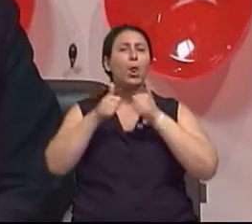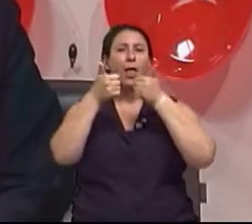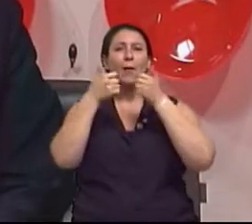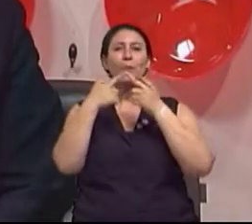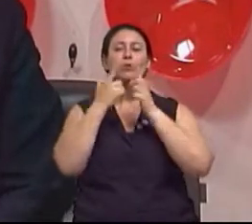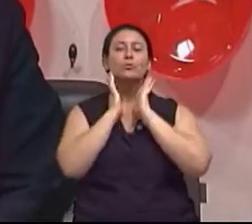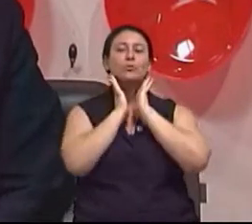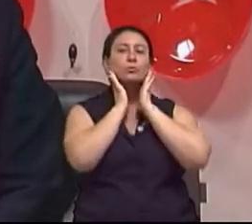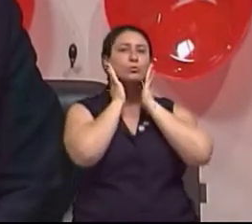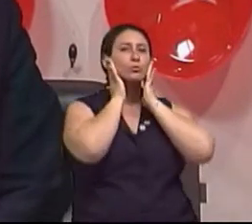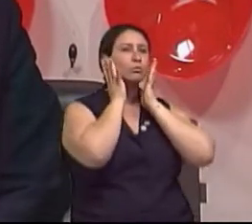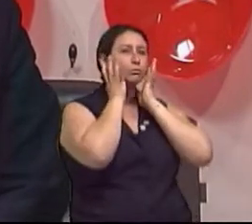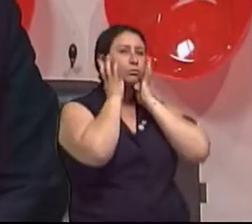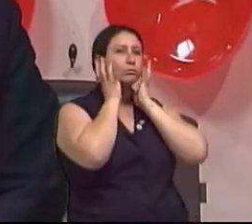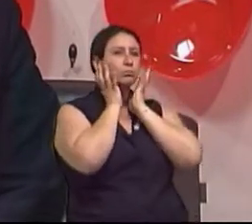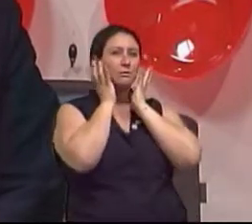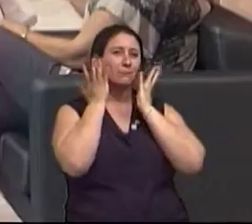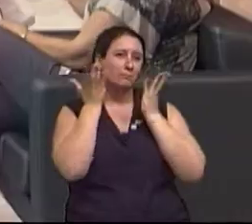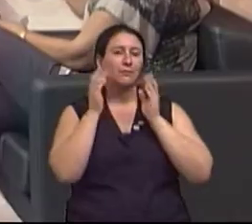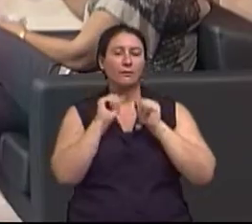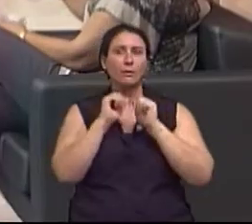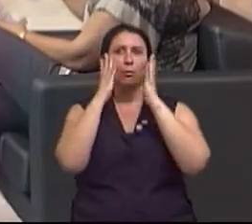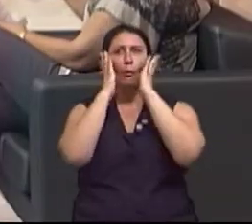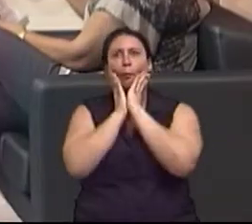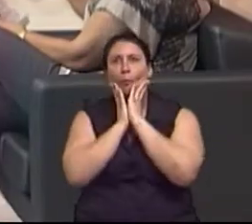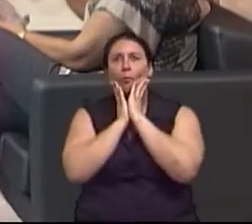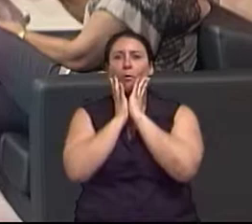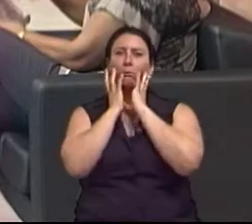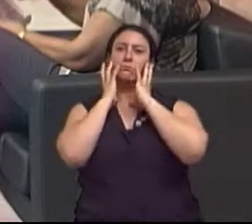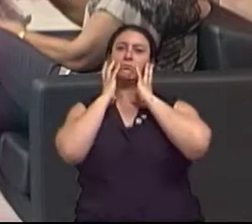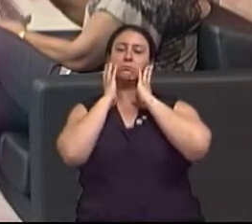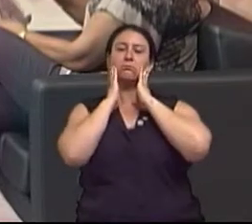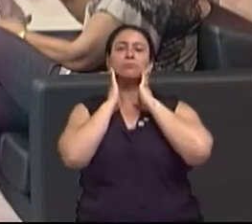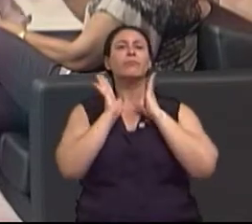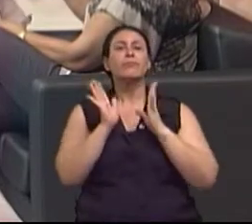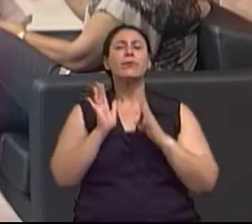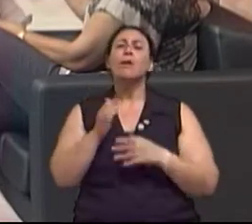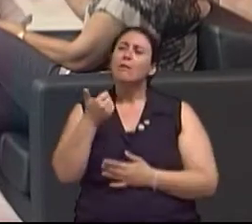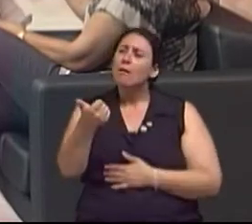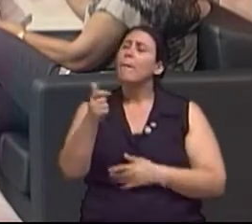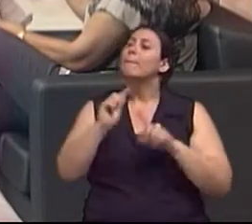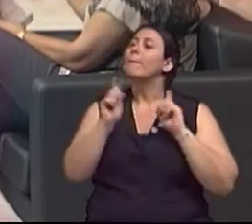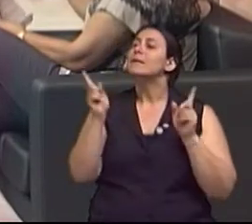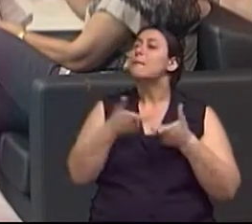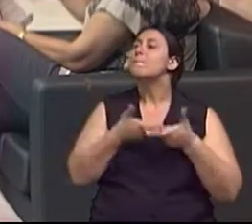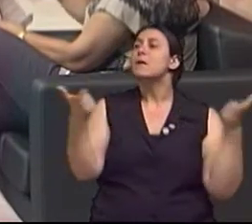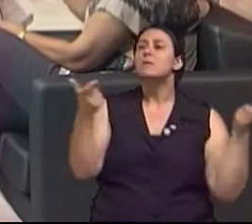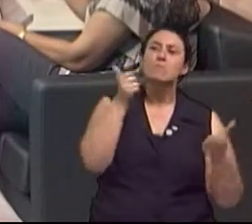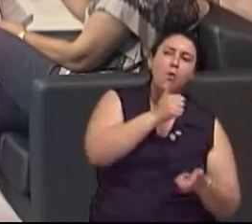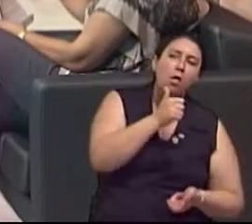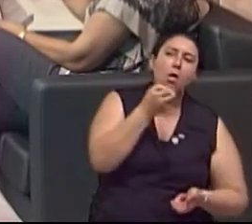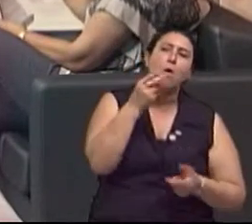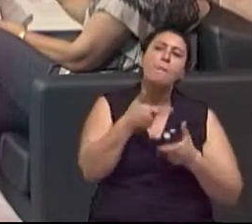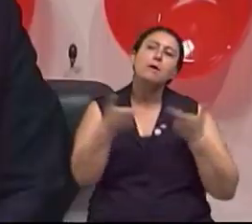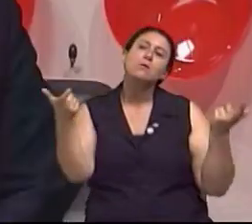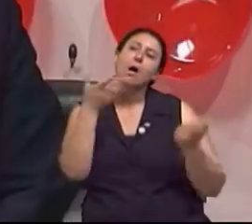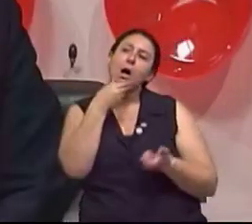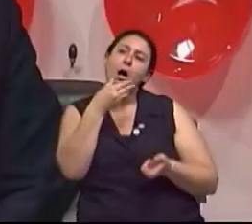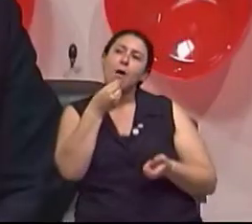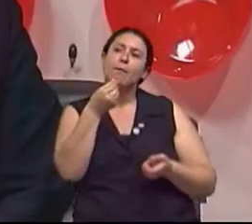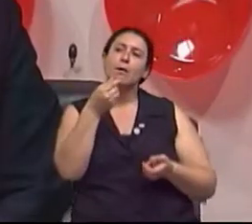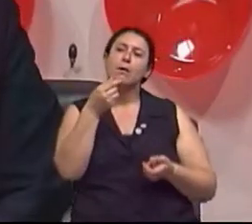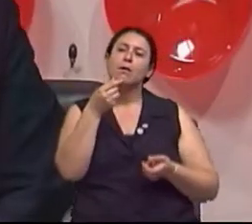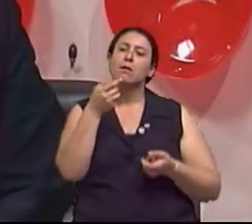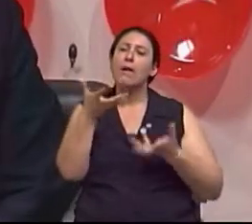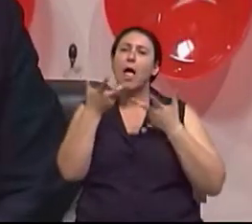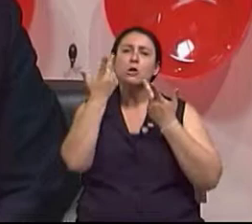face. Claro. E me diga o seguinte, mais homens ou mais mulheres procuram a cirurgia dermatológica? Vou